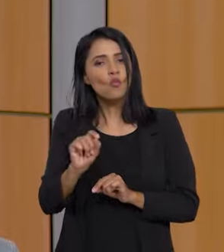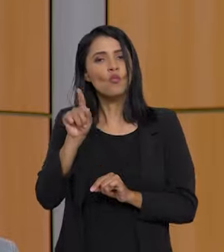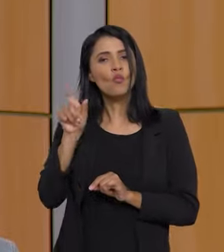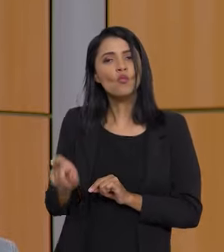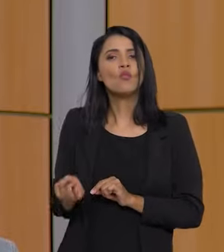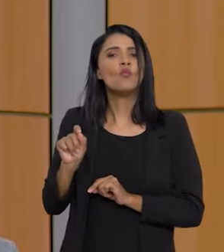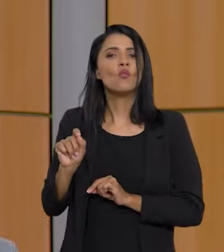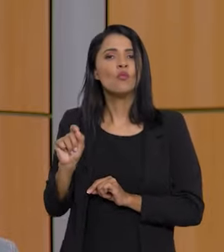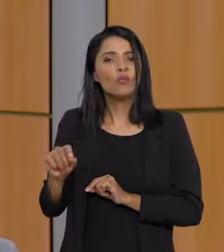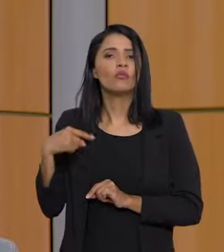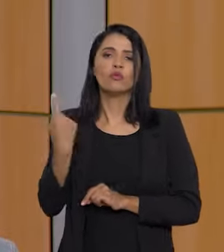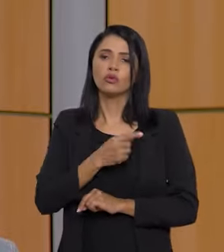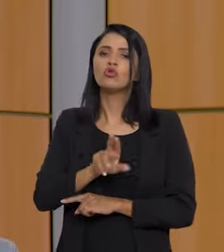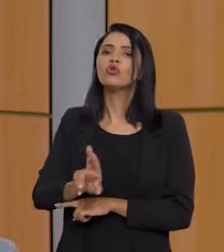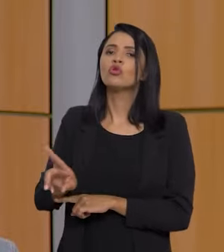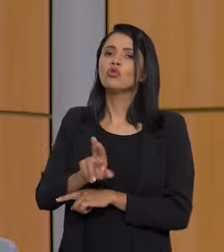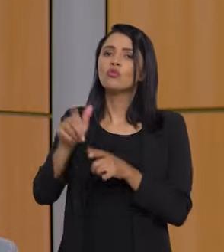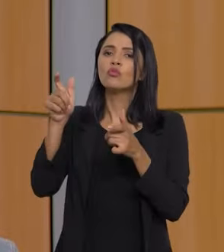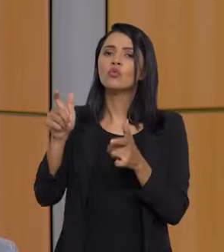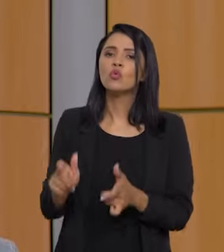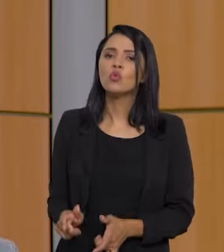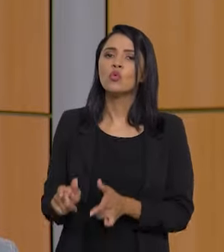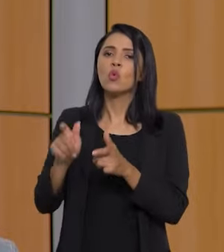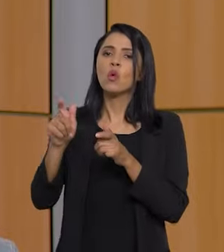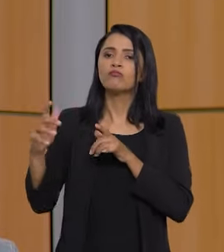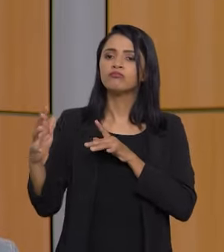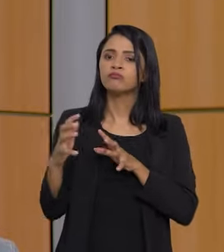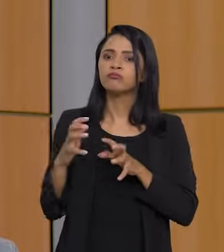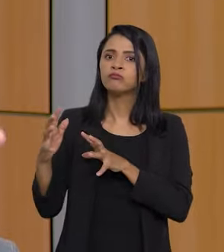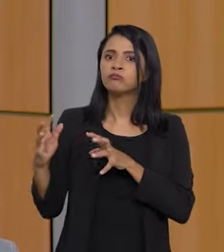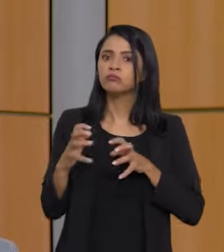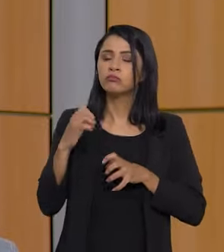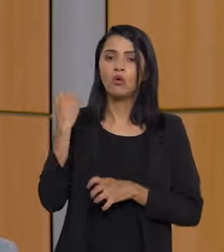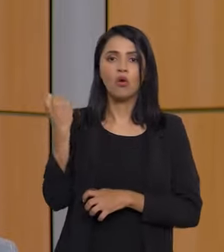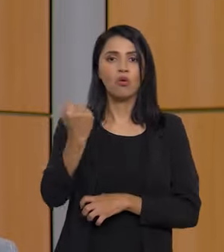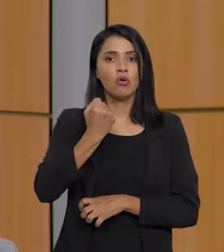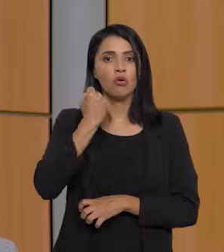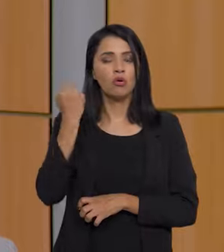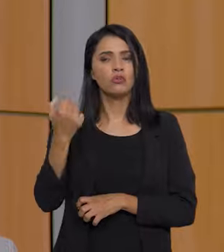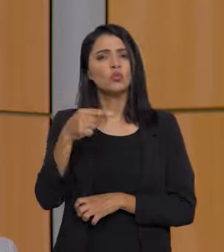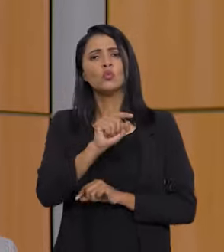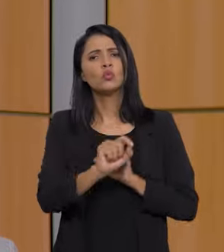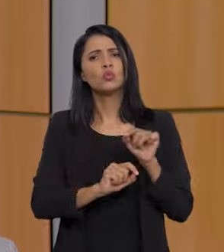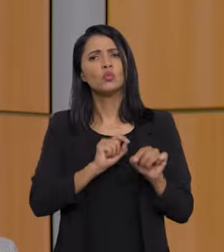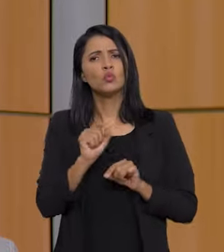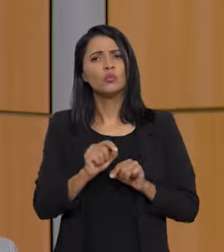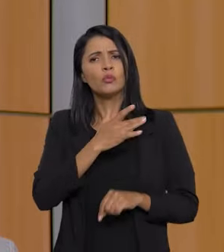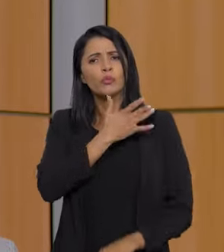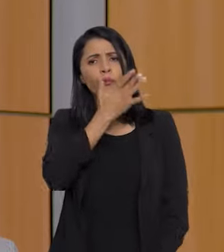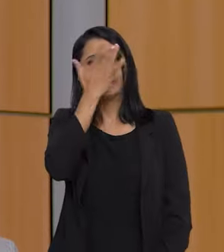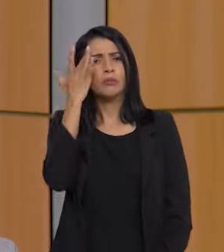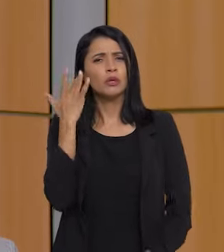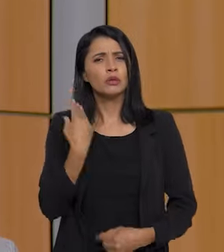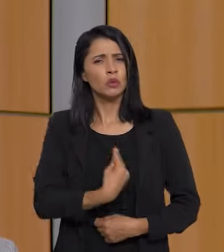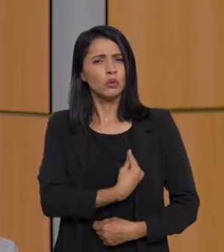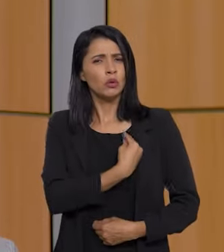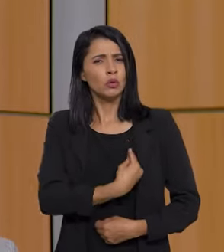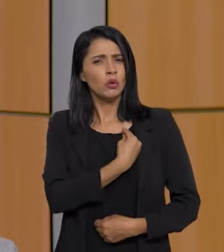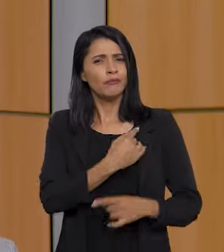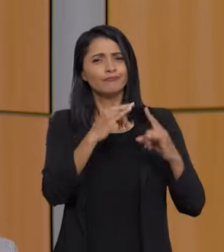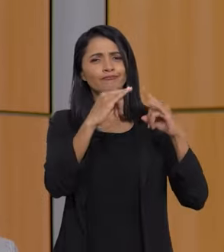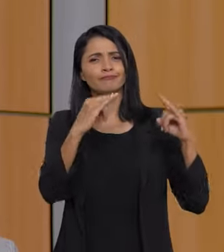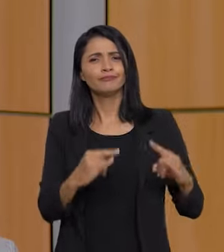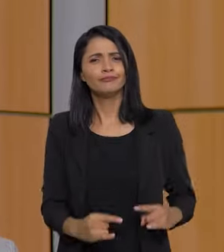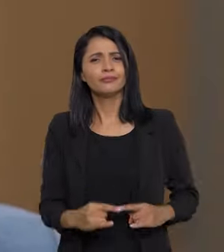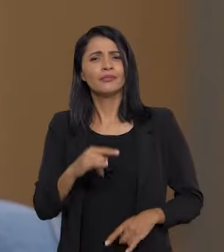de um lado, o que a gente chama de lugares com conflitos agudos, e, de outro lado, pessoas que estão vivendo debaixo de